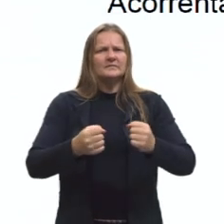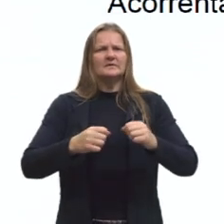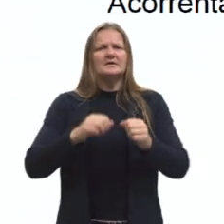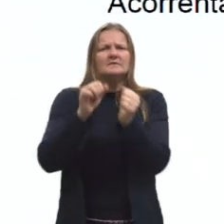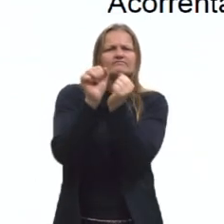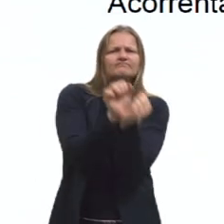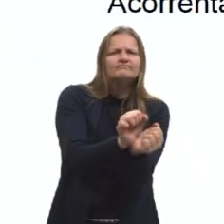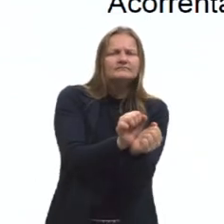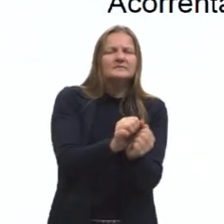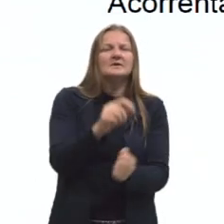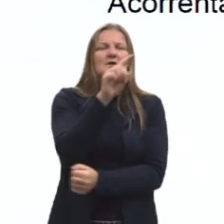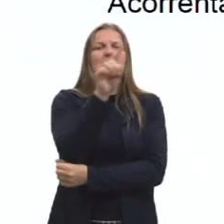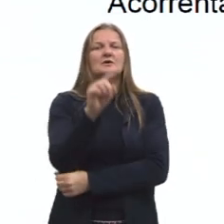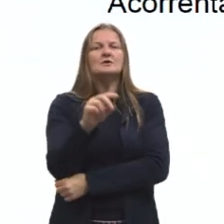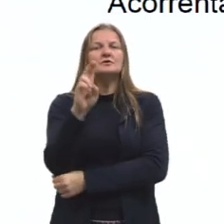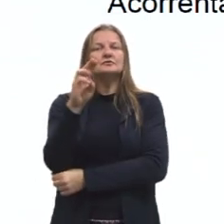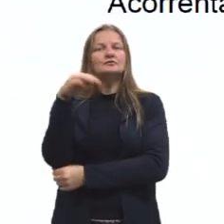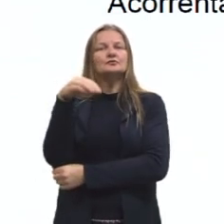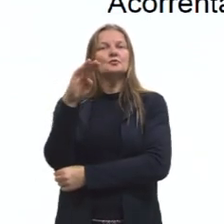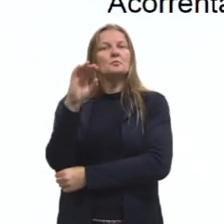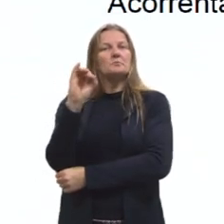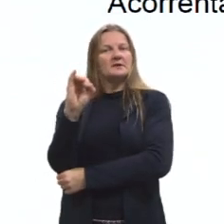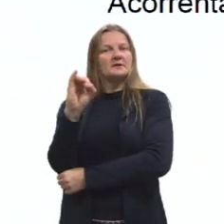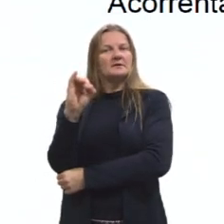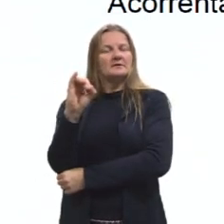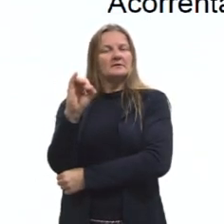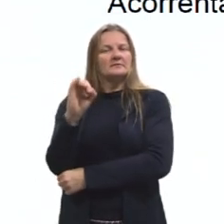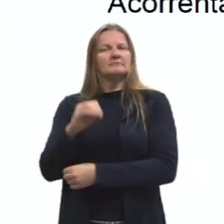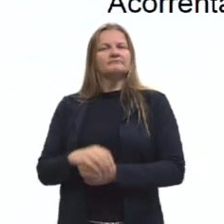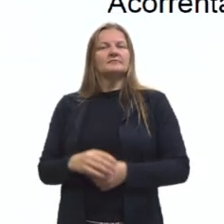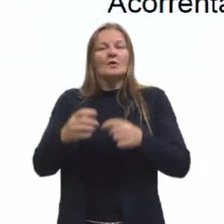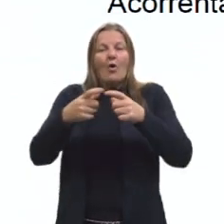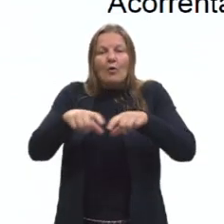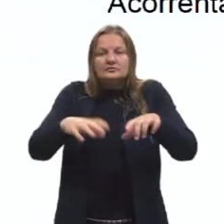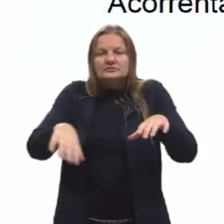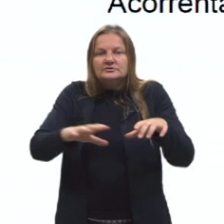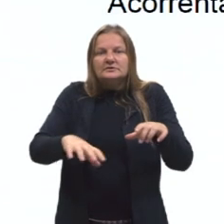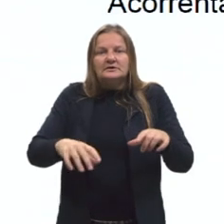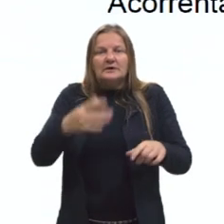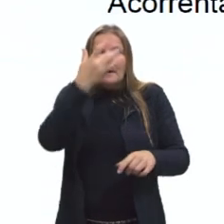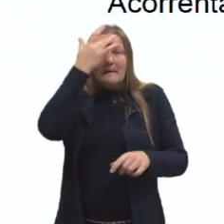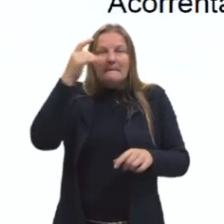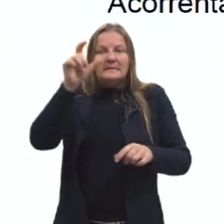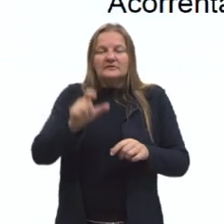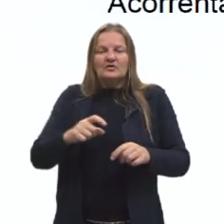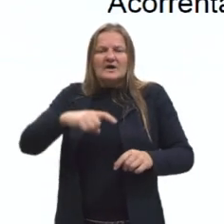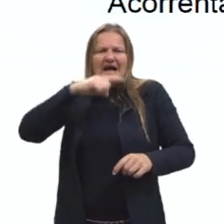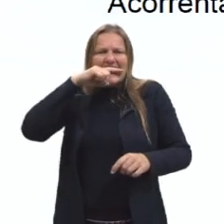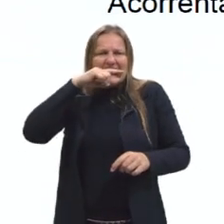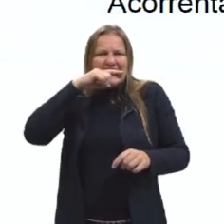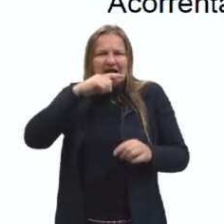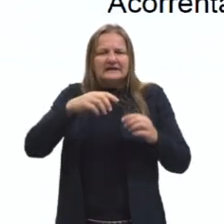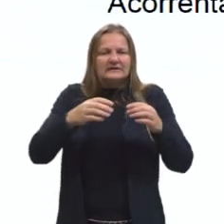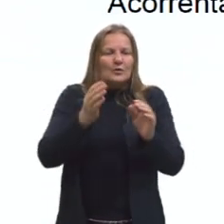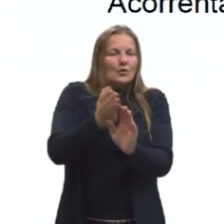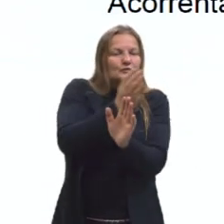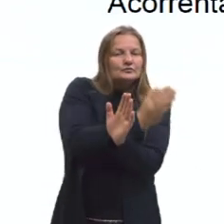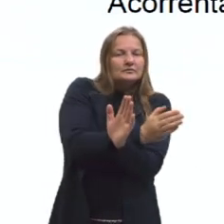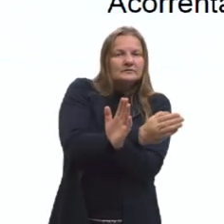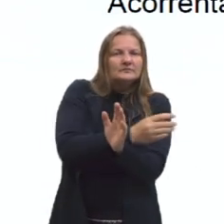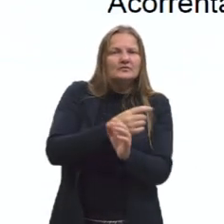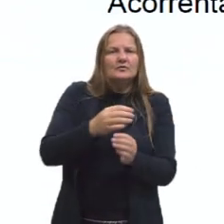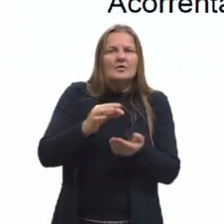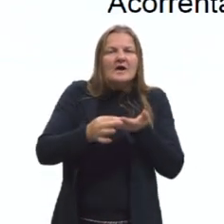que é Zumbi. E daí ele fala, aqui onde estão os homens, de um lado, cana-de-açúcar, do outro lado,